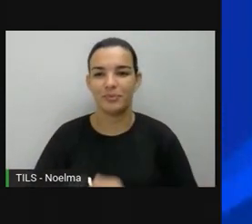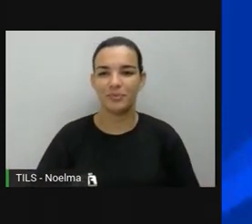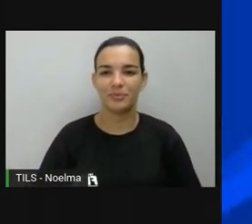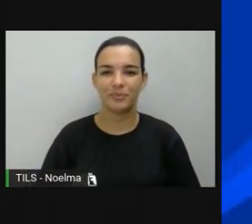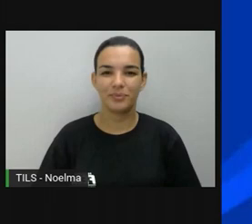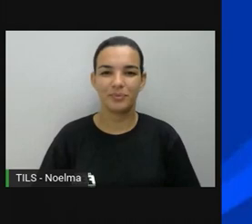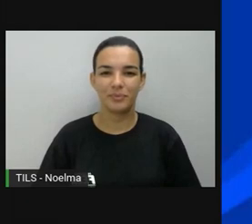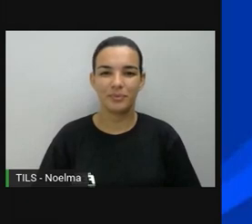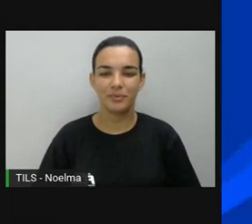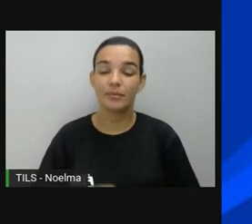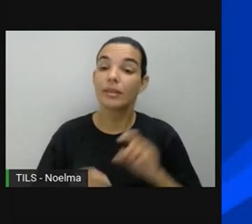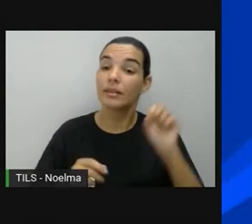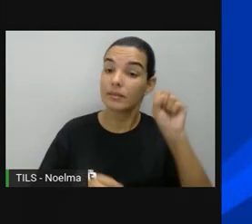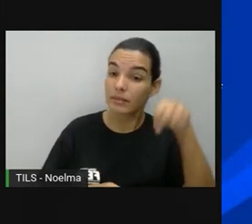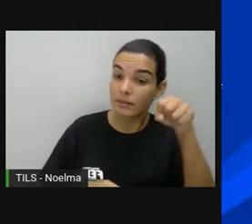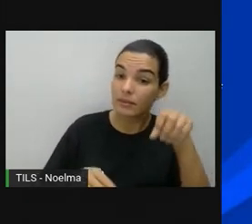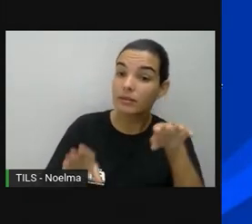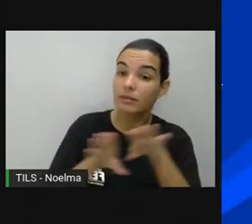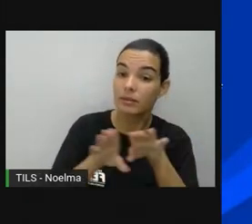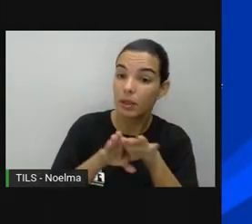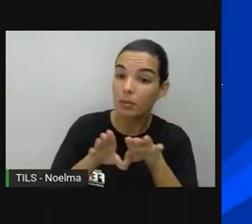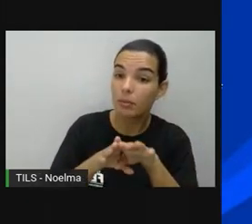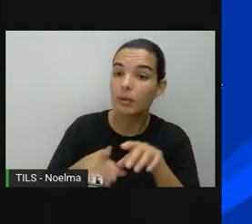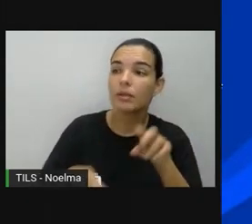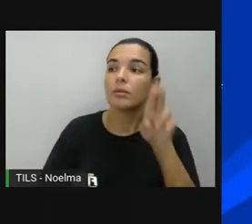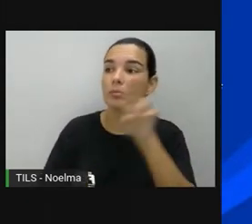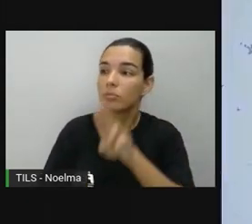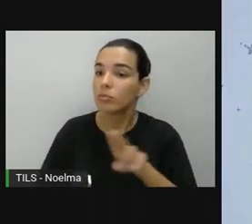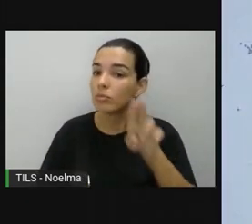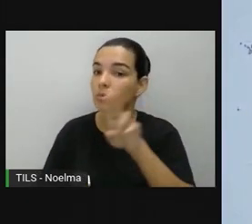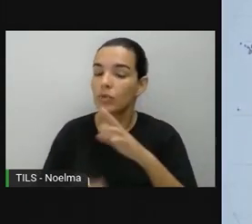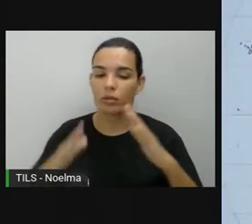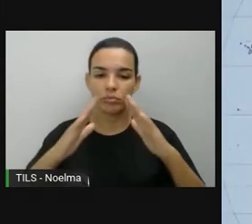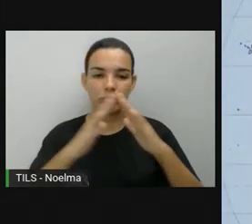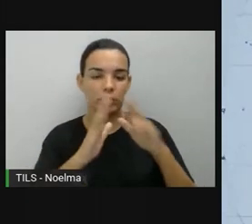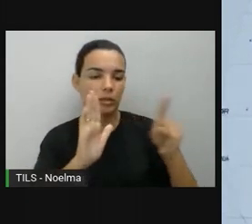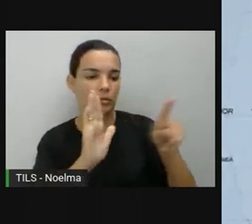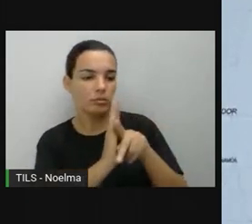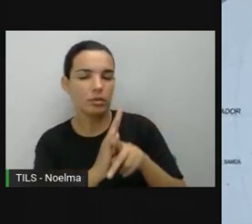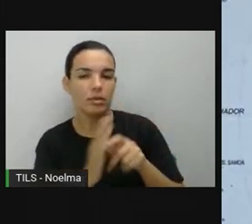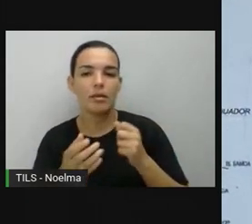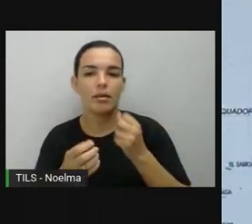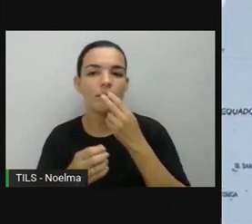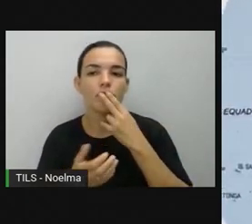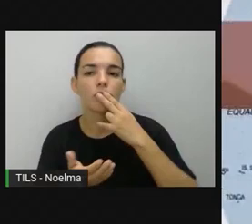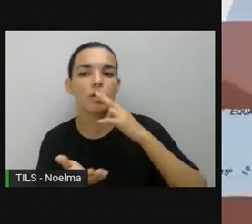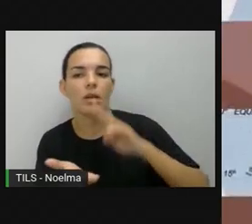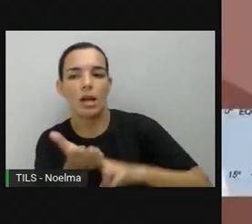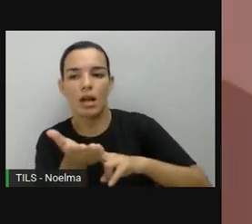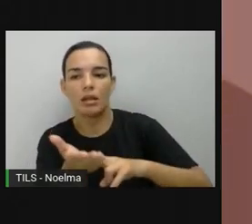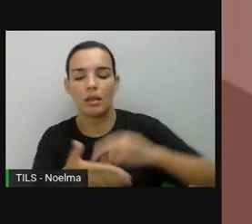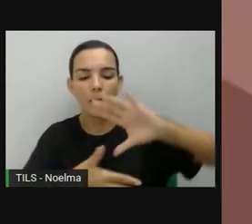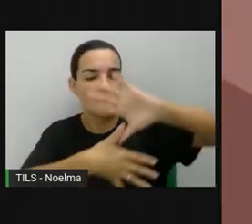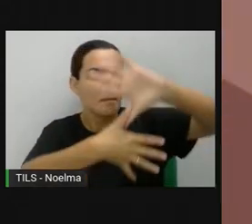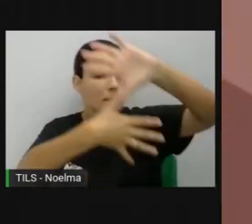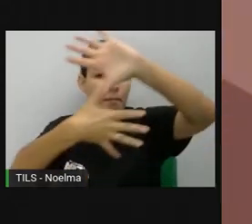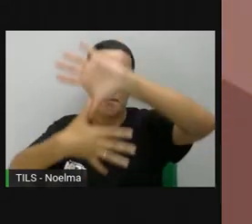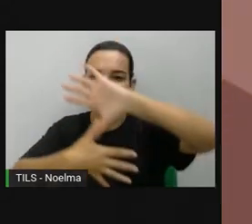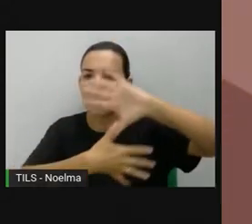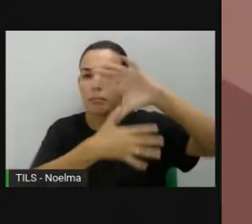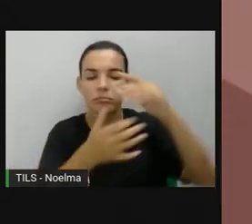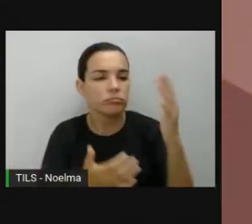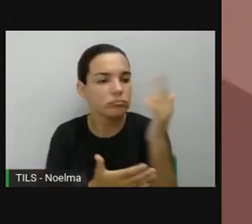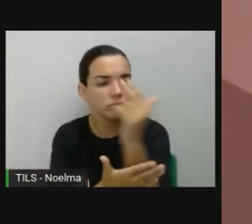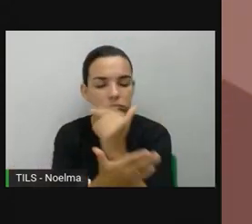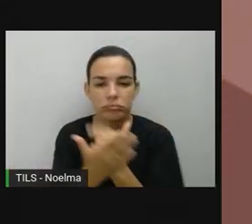É assim que funcionam os registros de endereço, os mapas, os